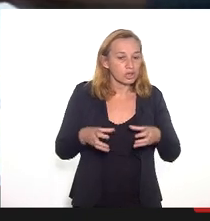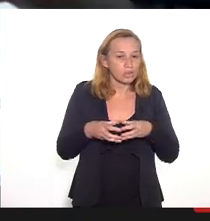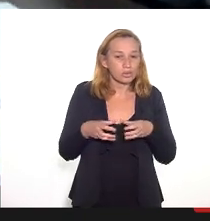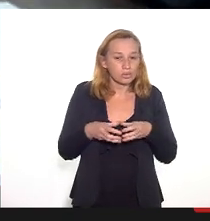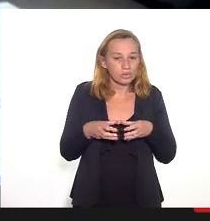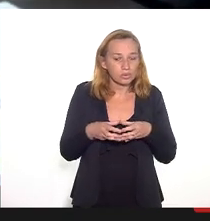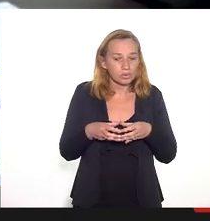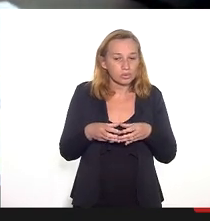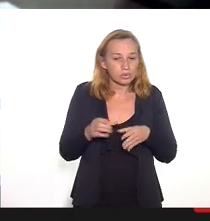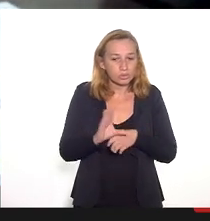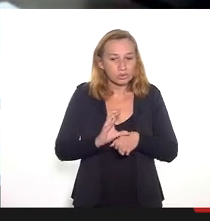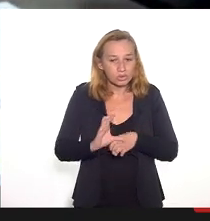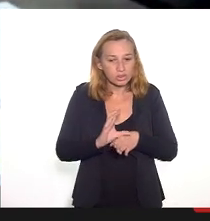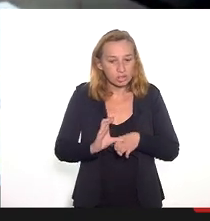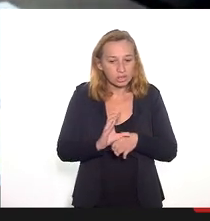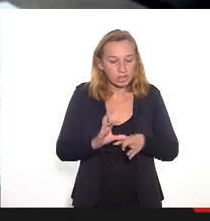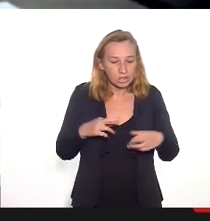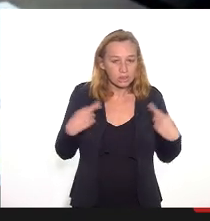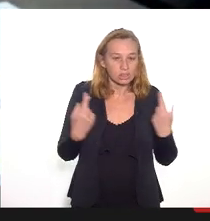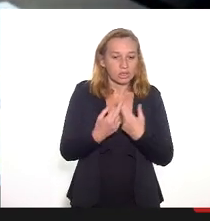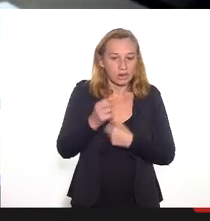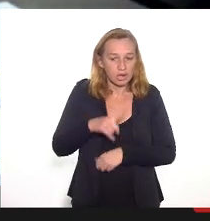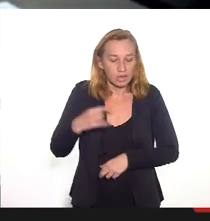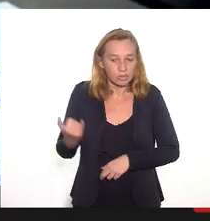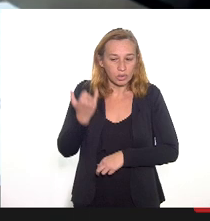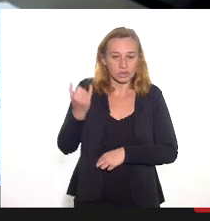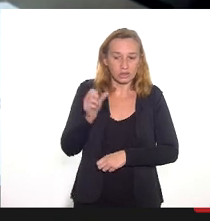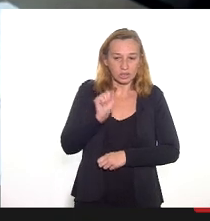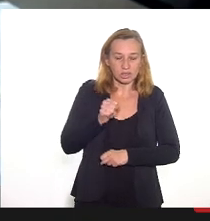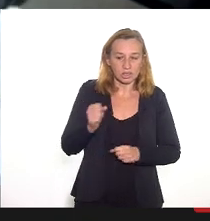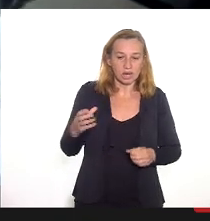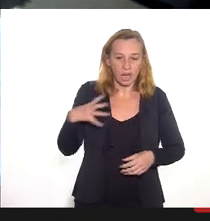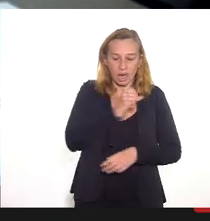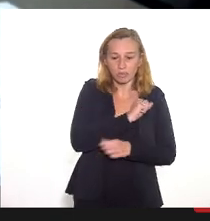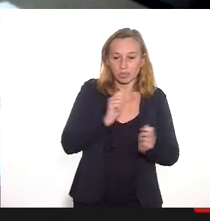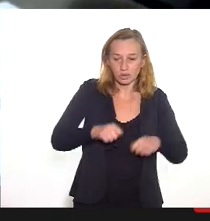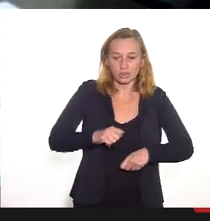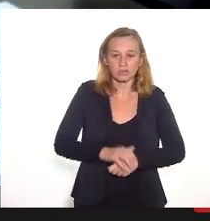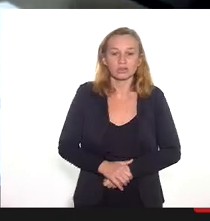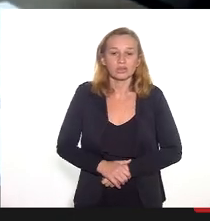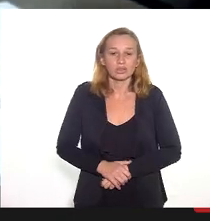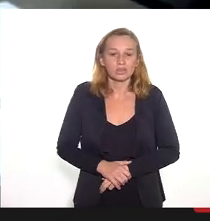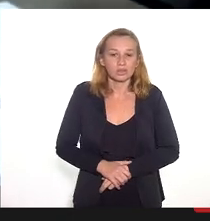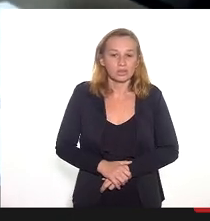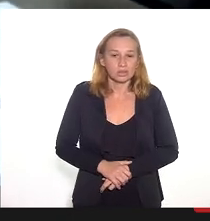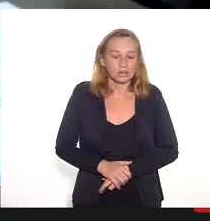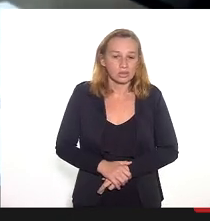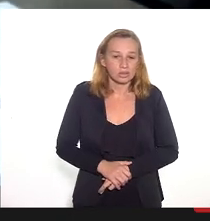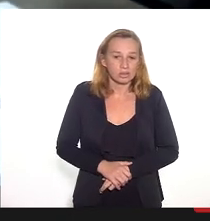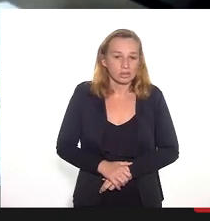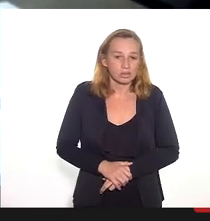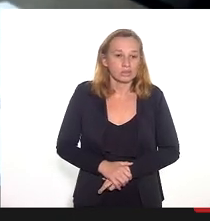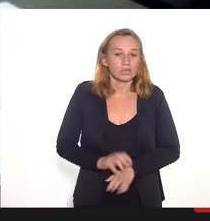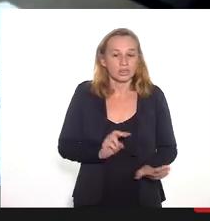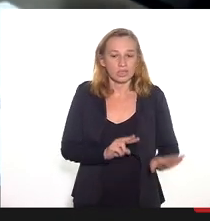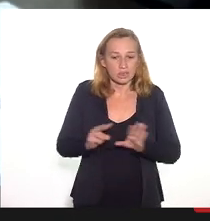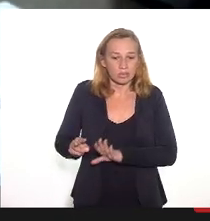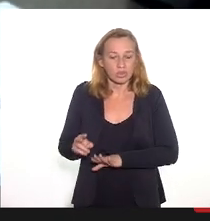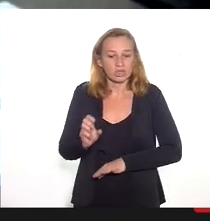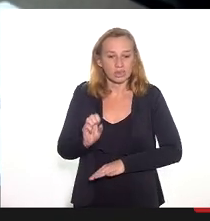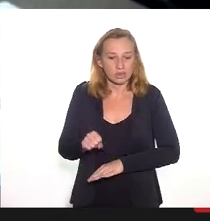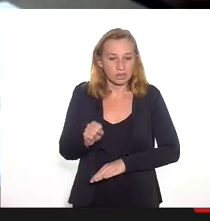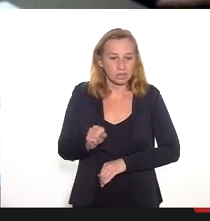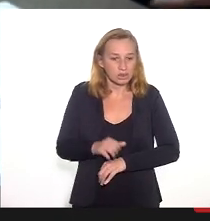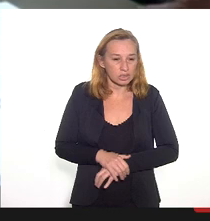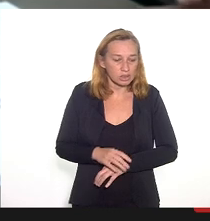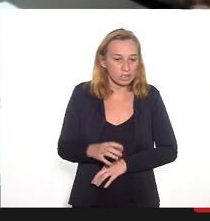Conselho, então essa reunião se faz necessária o mais breve possível, se possível ainda essa semana, considerando a